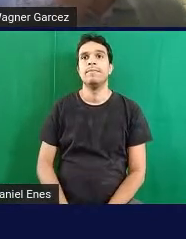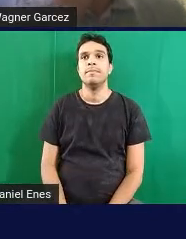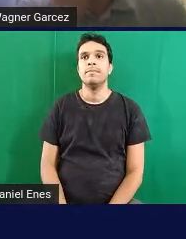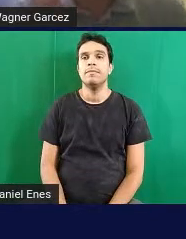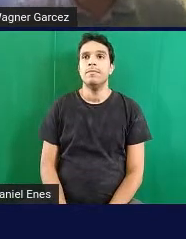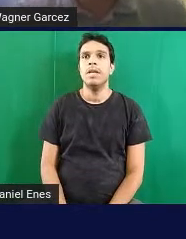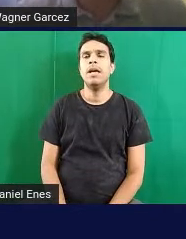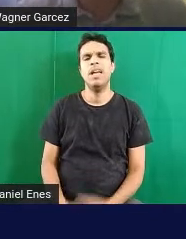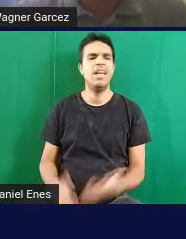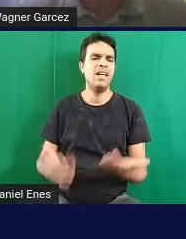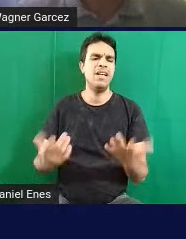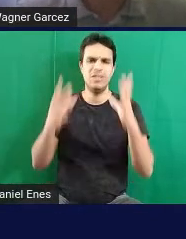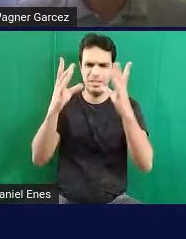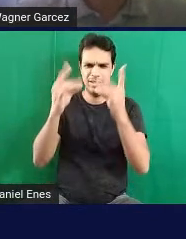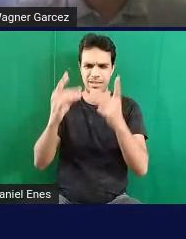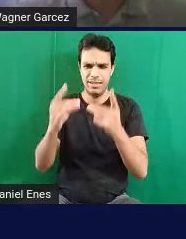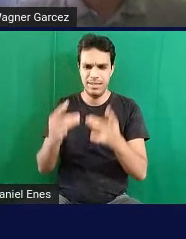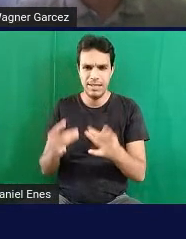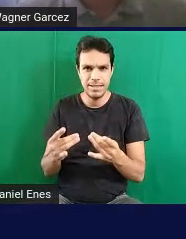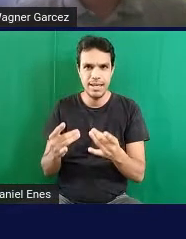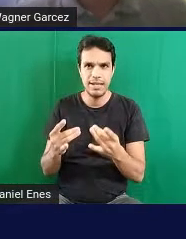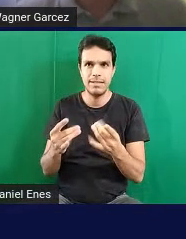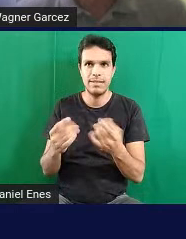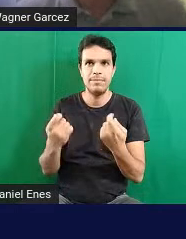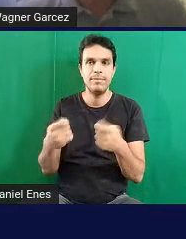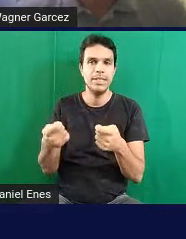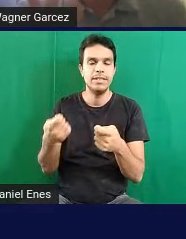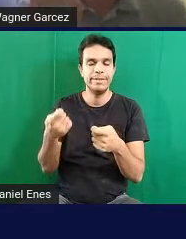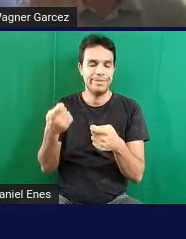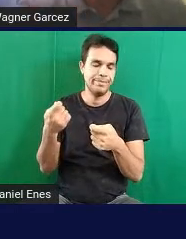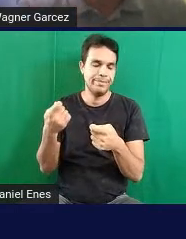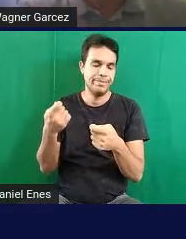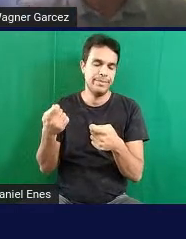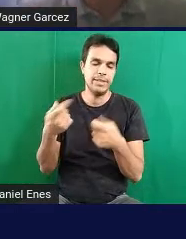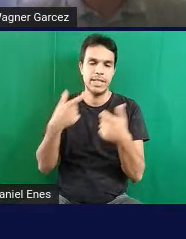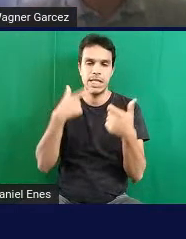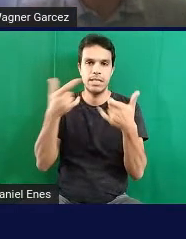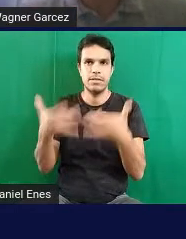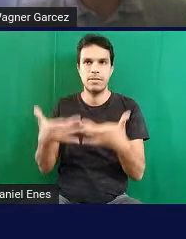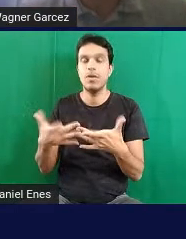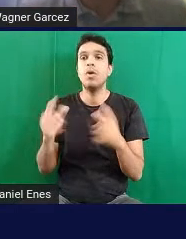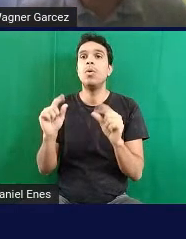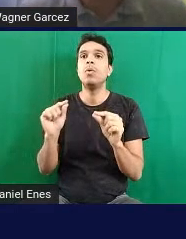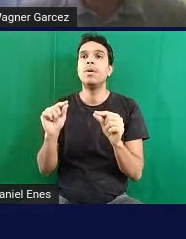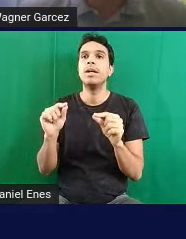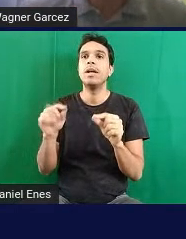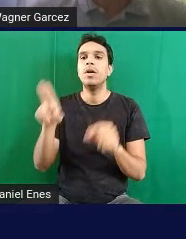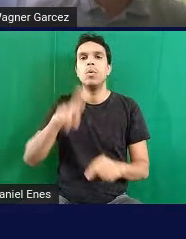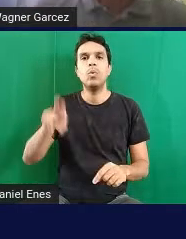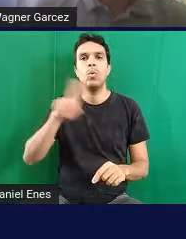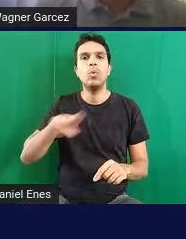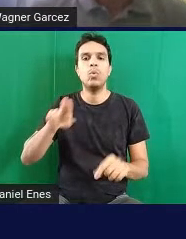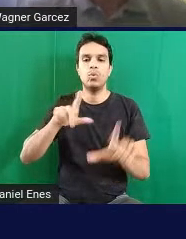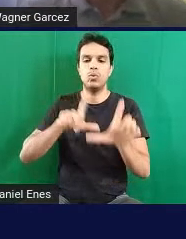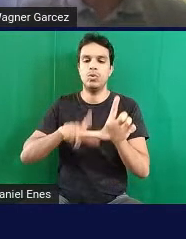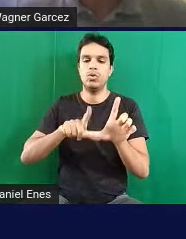alguns detalhes que a gente tem que tomar. Um detalhe é com relação à fonte. Você vê ali que eu